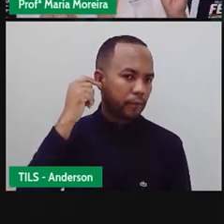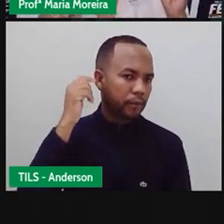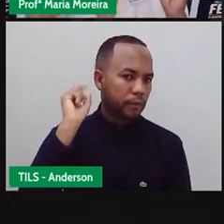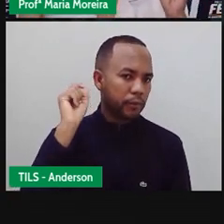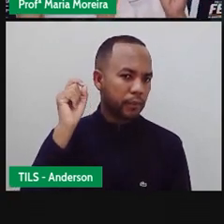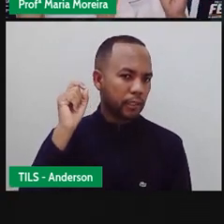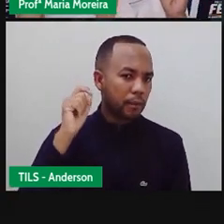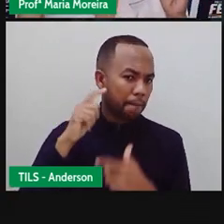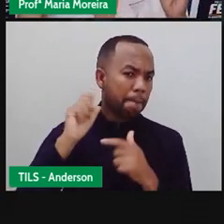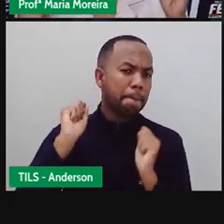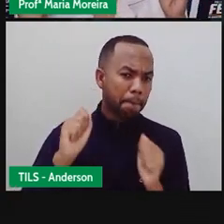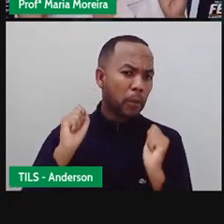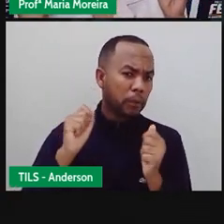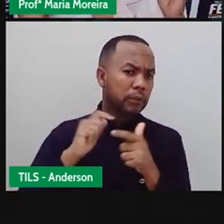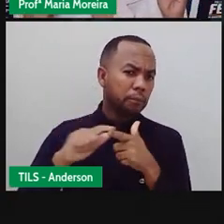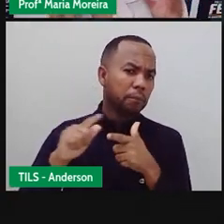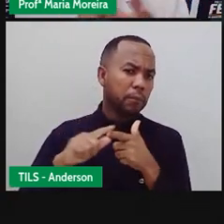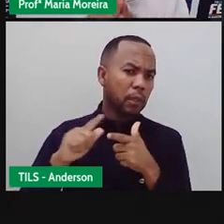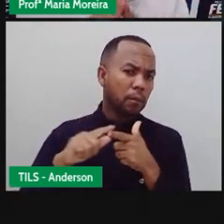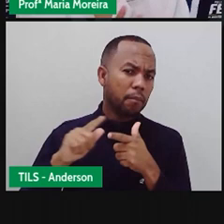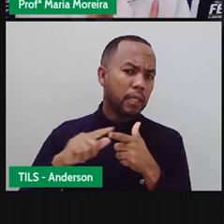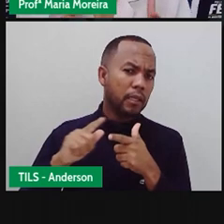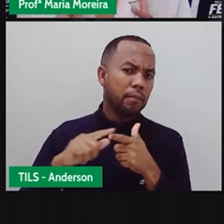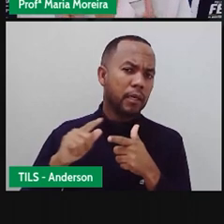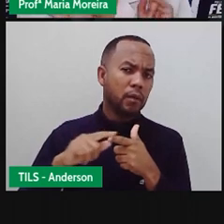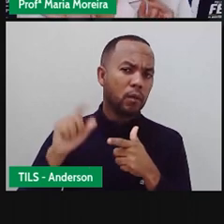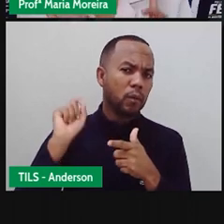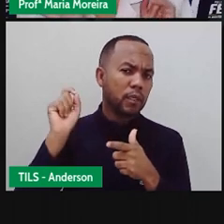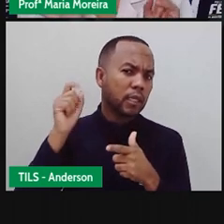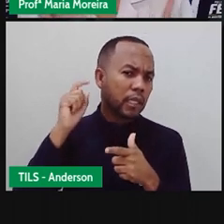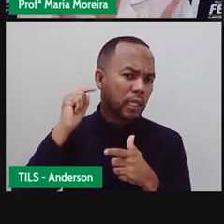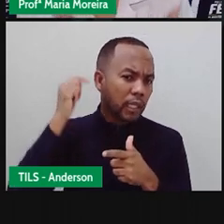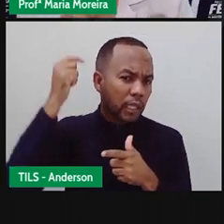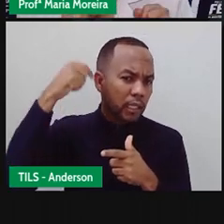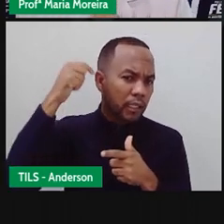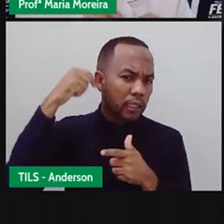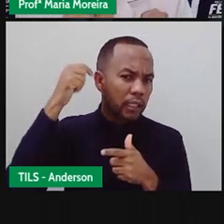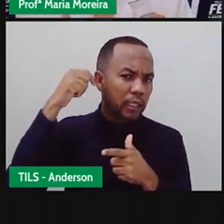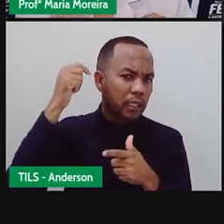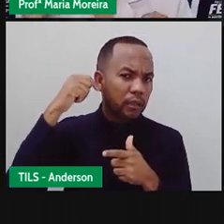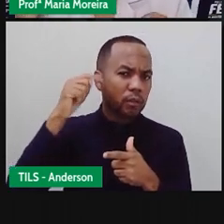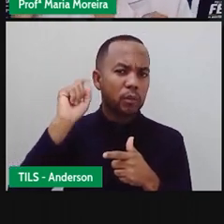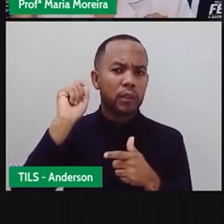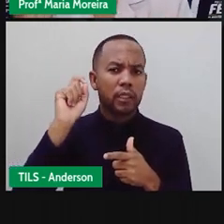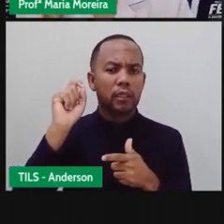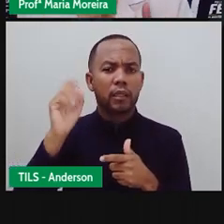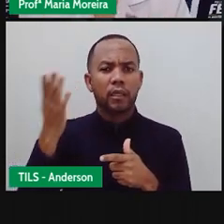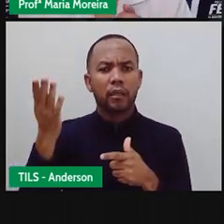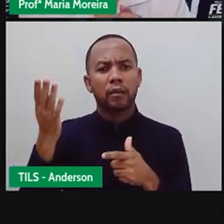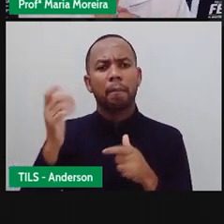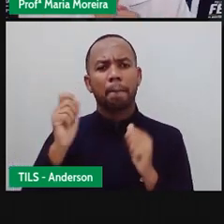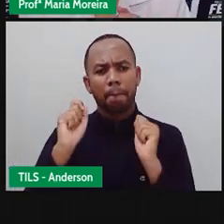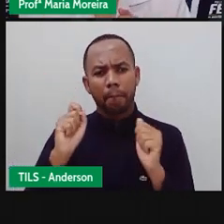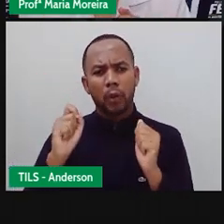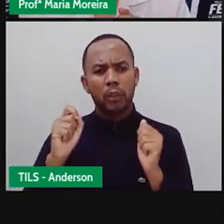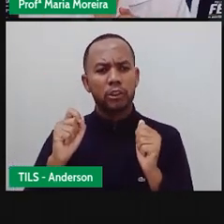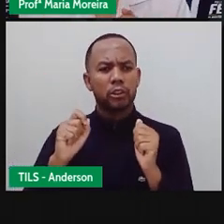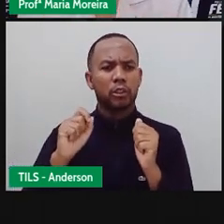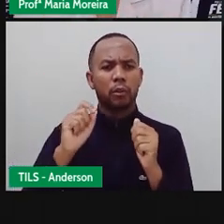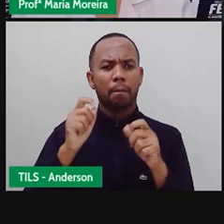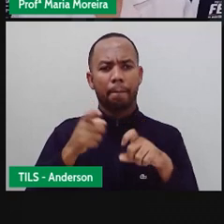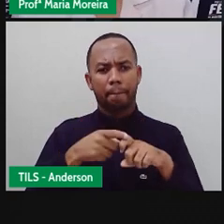Pode ser, tá? O que não é uma certeza Que elas podem ser corrigidas cirurgicamente